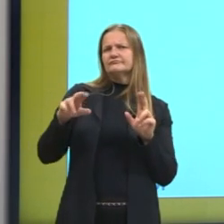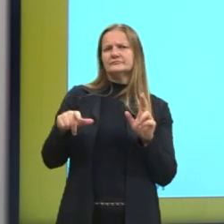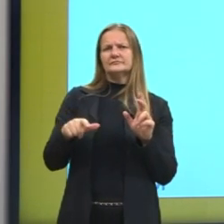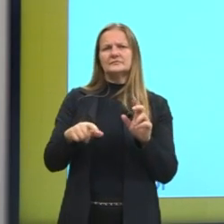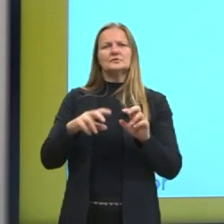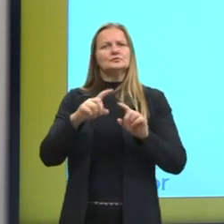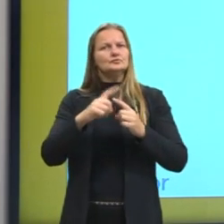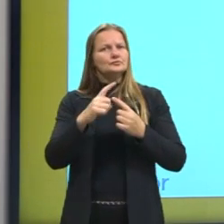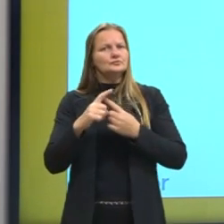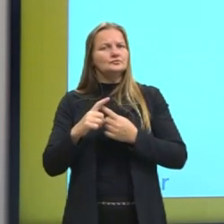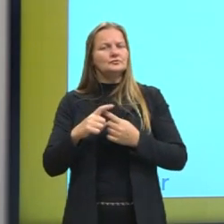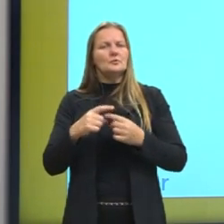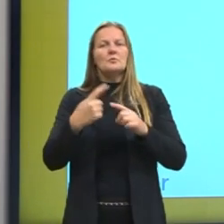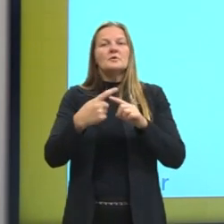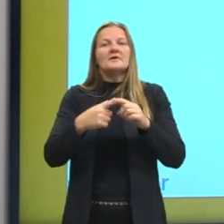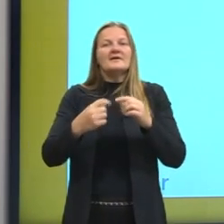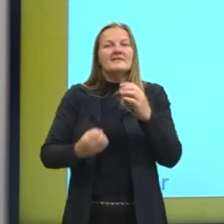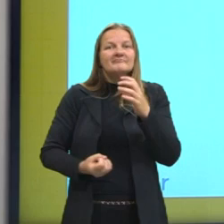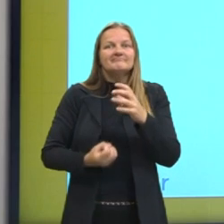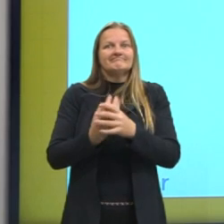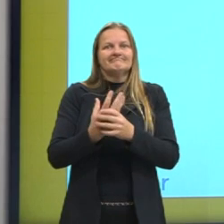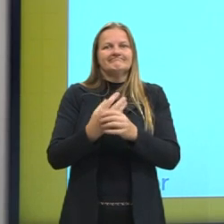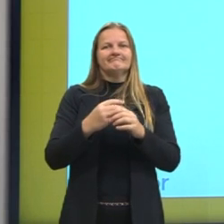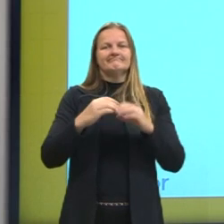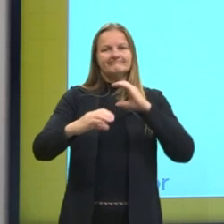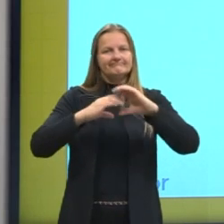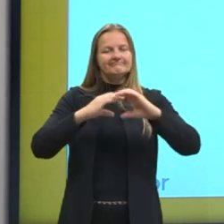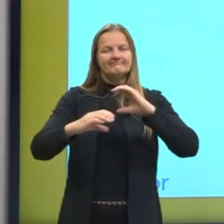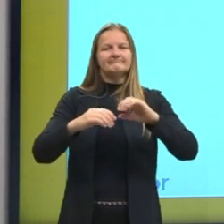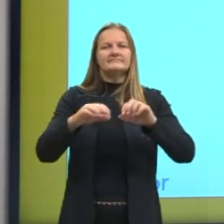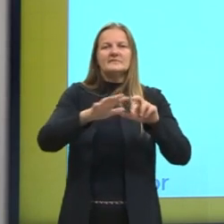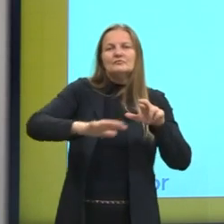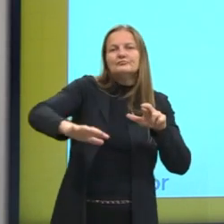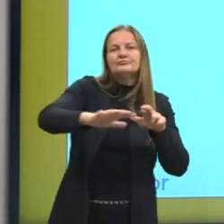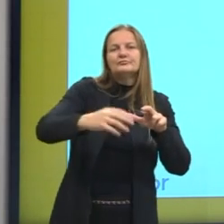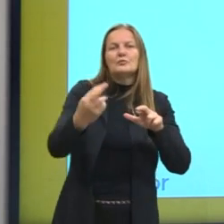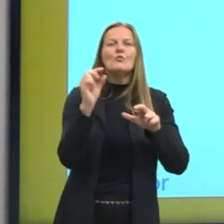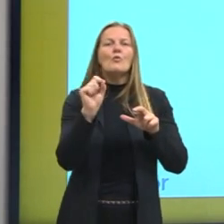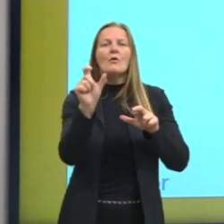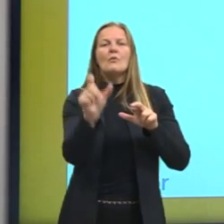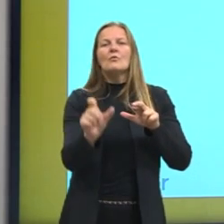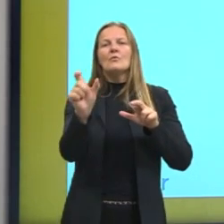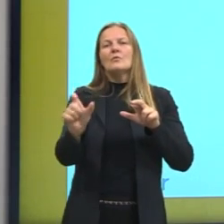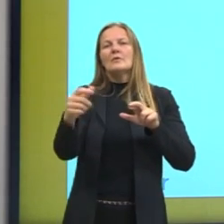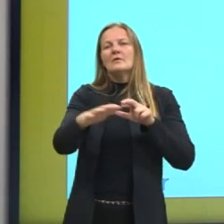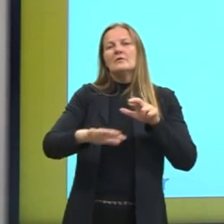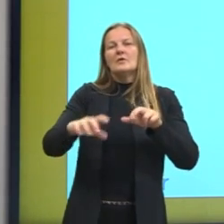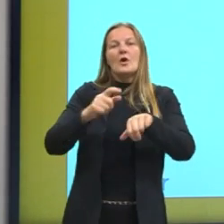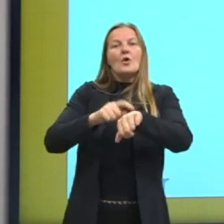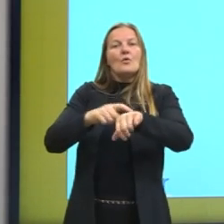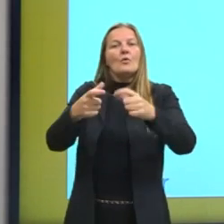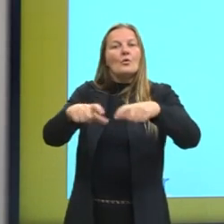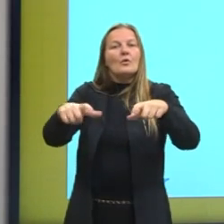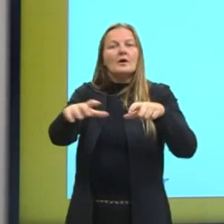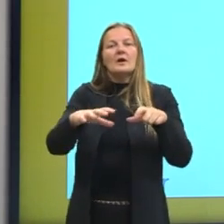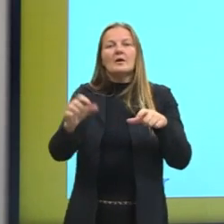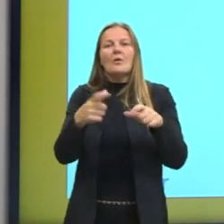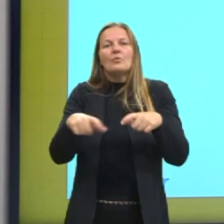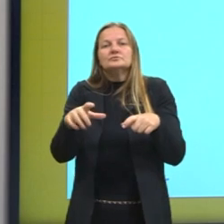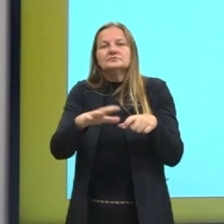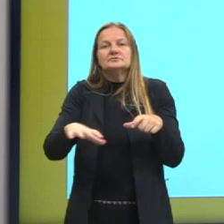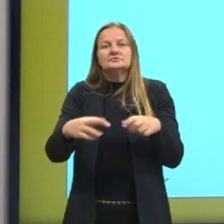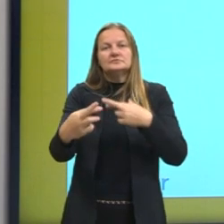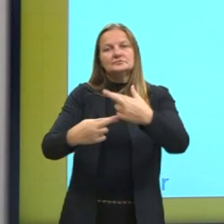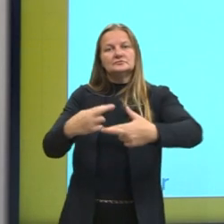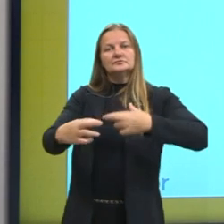que são importantes para que ela exista. Uma esfera de circulação, um tempo e um lugar históricos. Então, ela vai estar